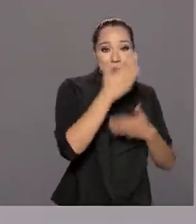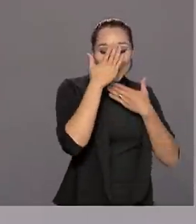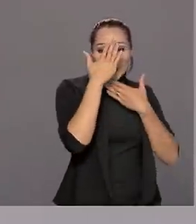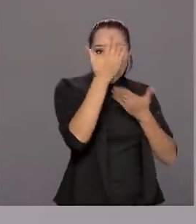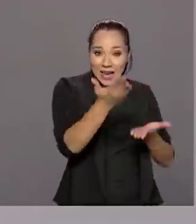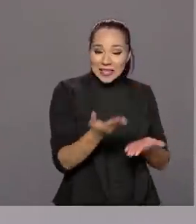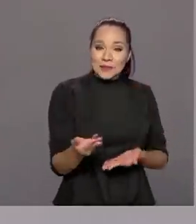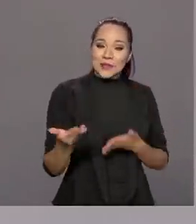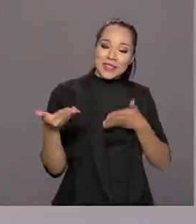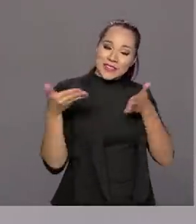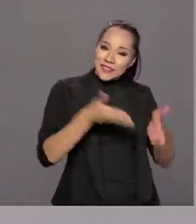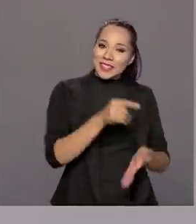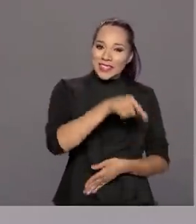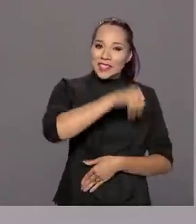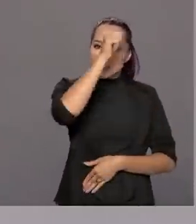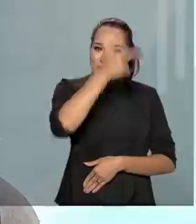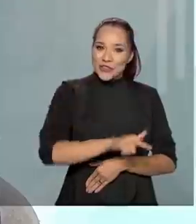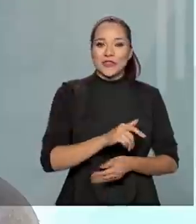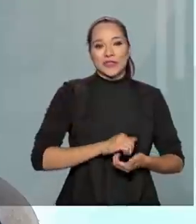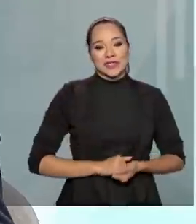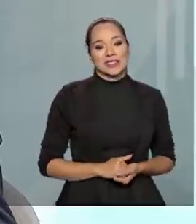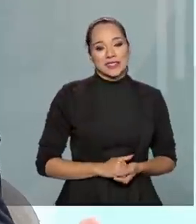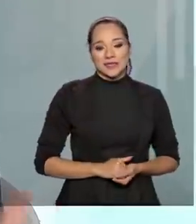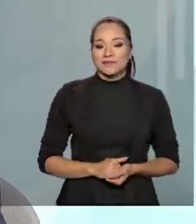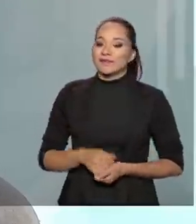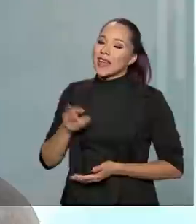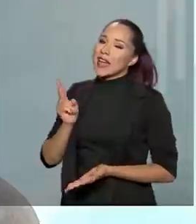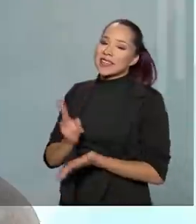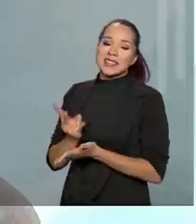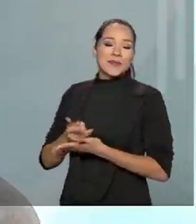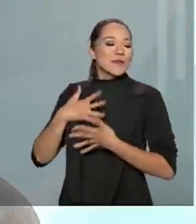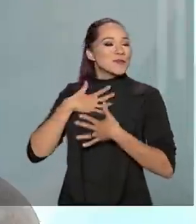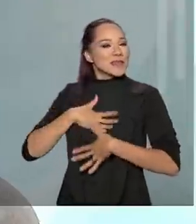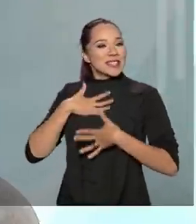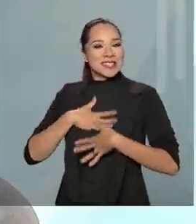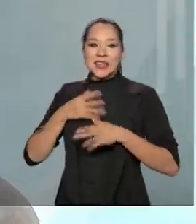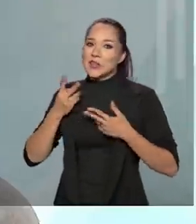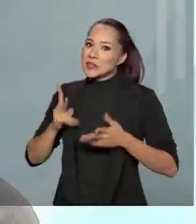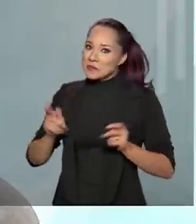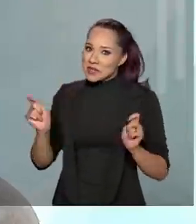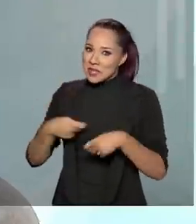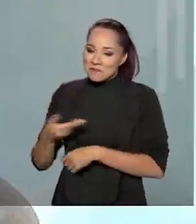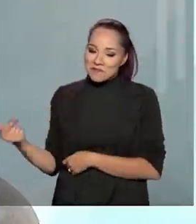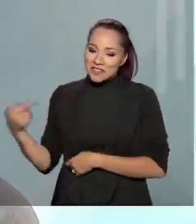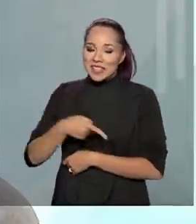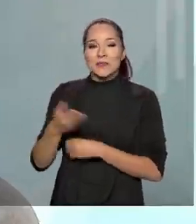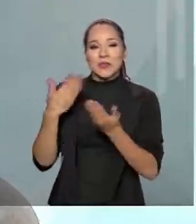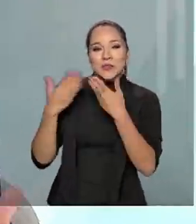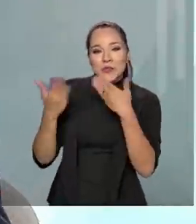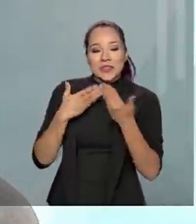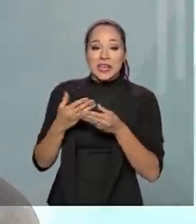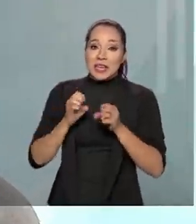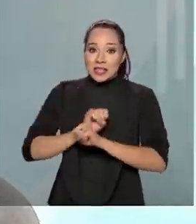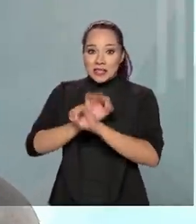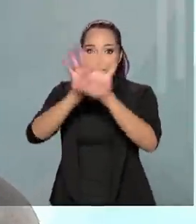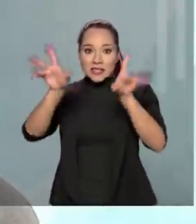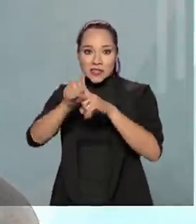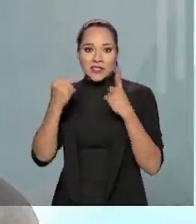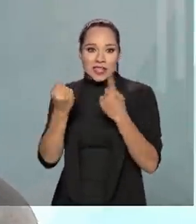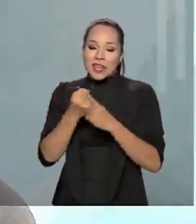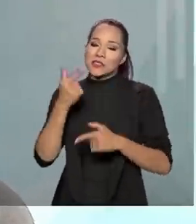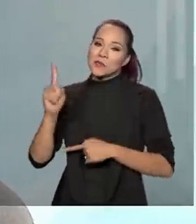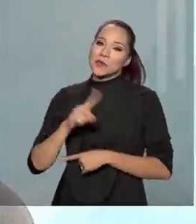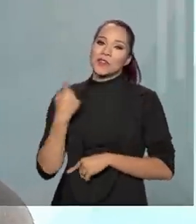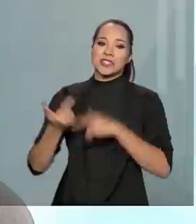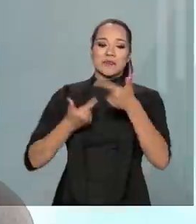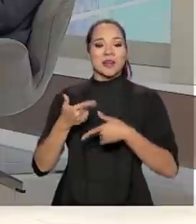participação aqui do seu de novo no Brasil em Pauta. Olha, é sempre um prazer e eu estou sempre pronto para vir aqui para a gente bater um papo e esclarecer a sociedade sobre o nosso